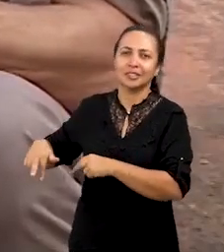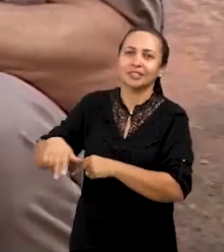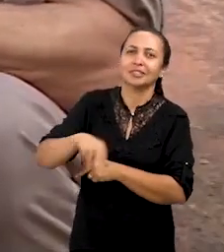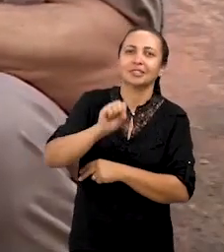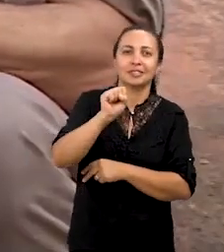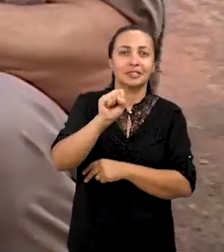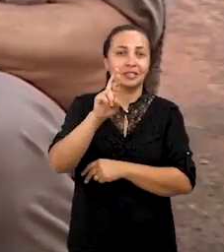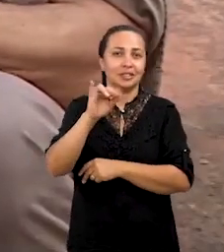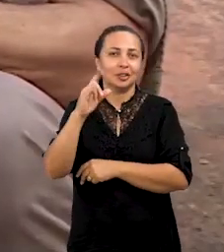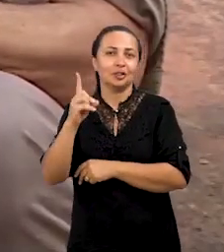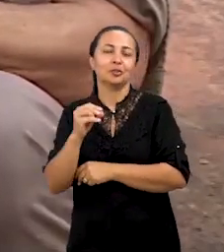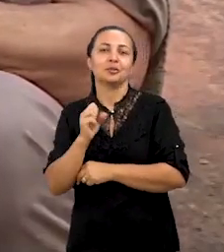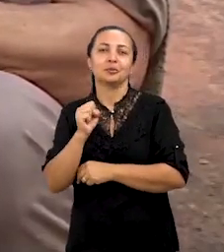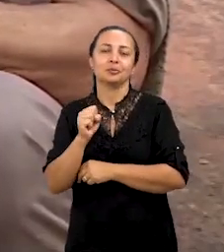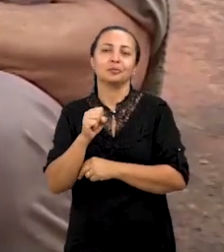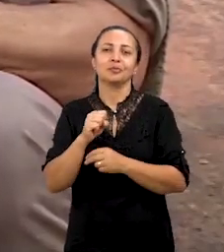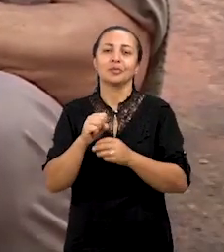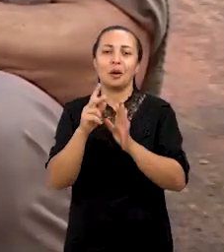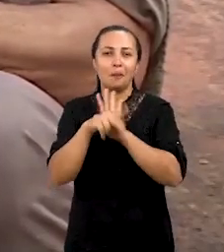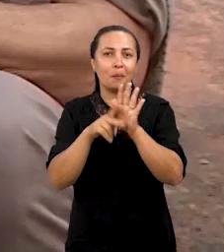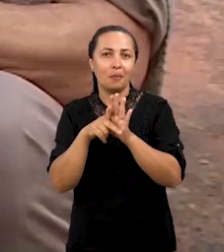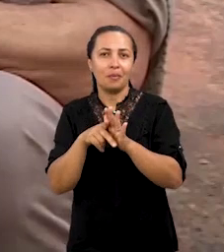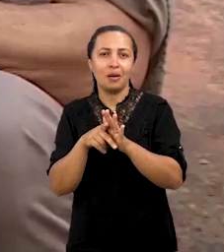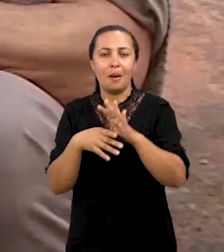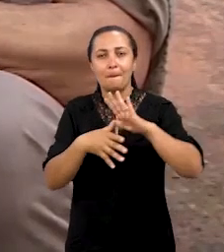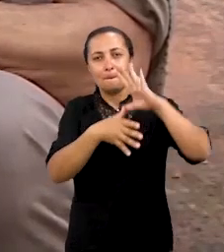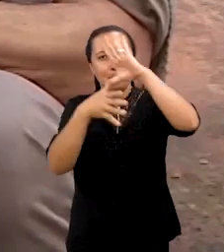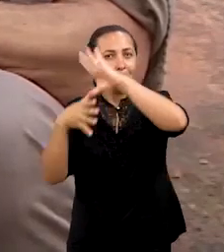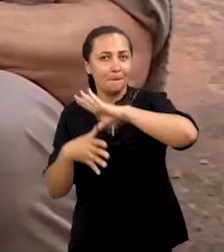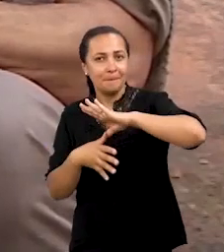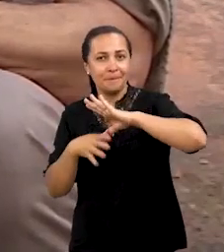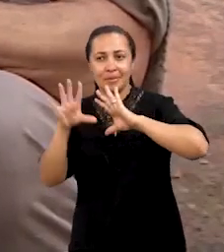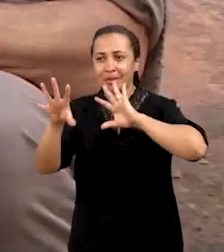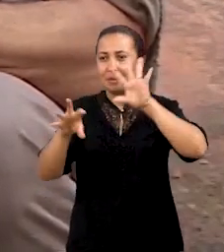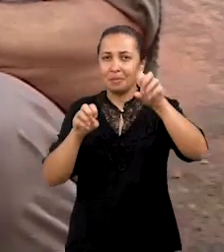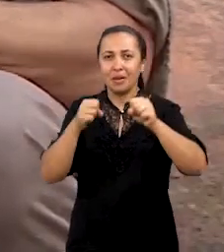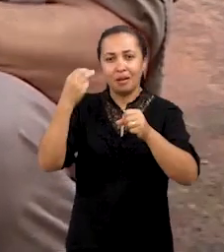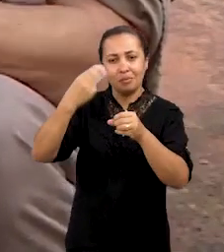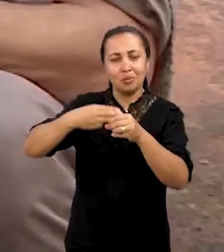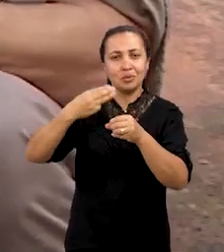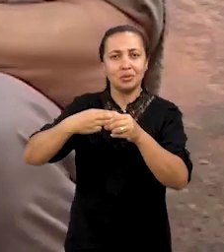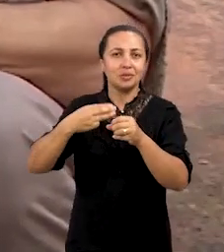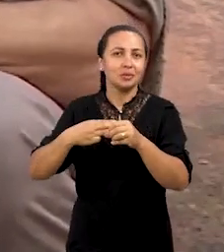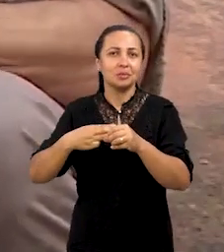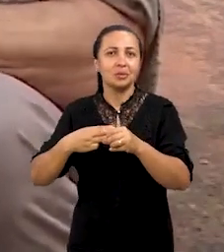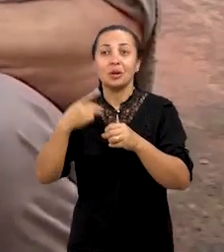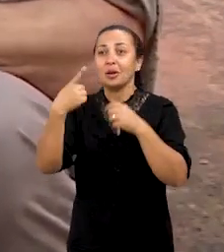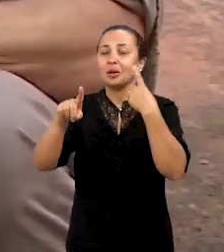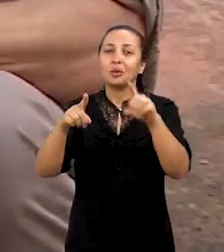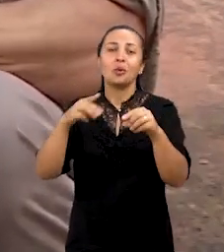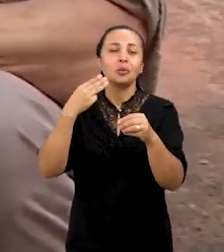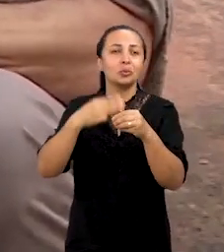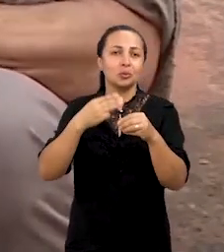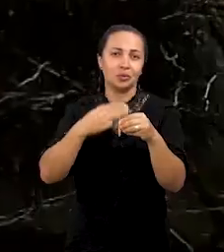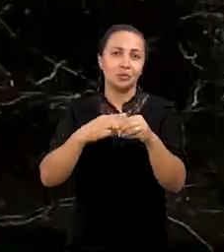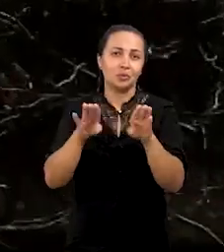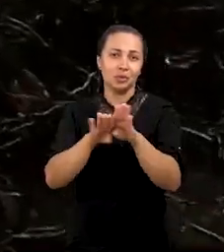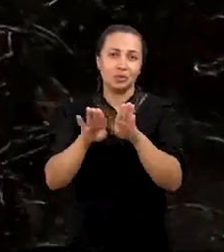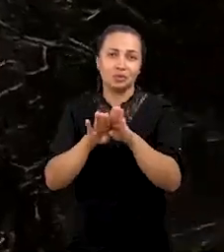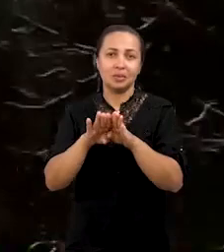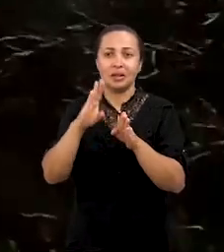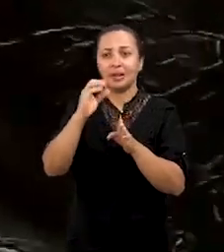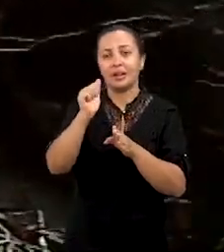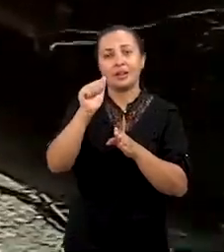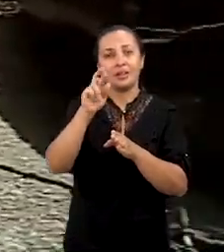Ceridó. Essa é a parte interessante, assim, do projeto. A gente mapear e pegar municípios que não... Outros municípios, ressaltando esse pra cá,